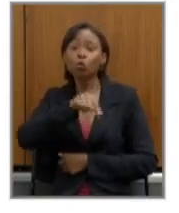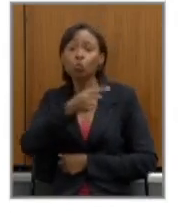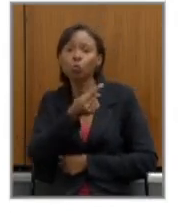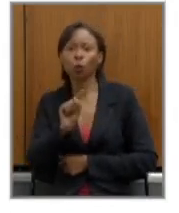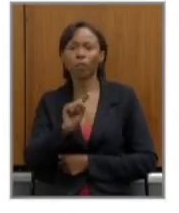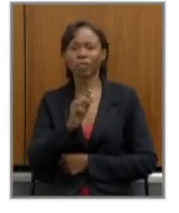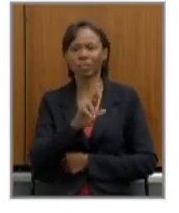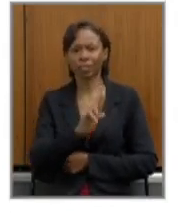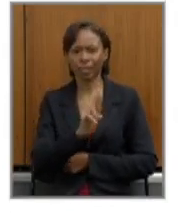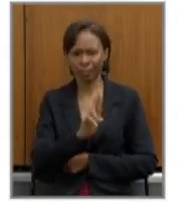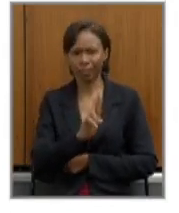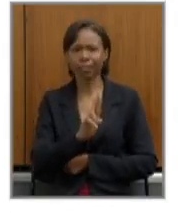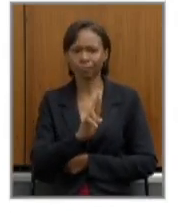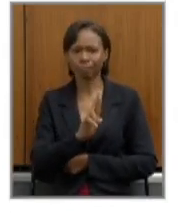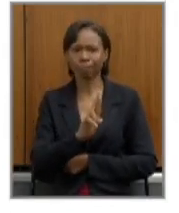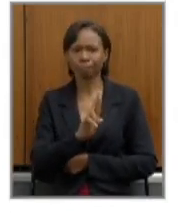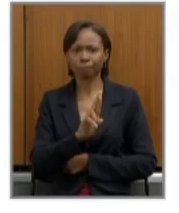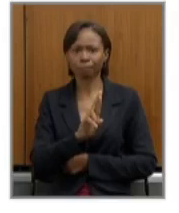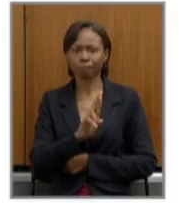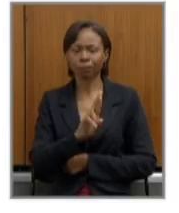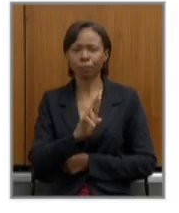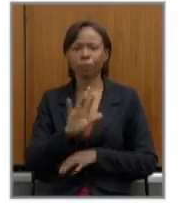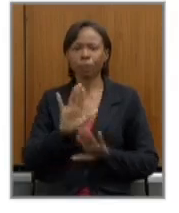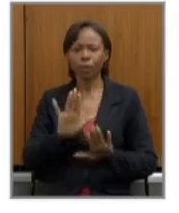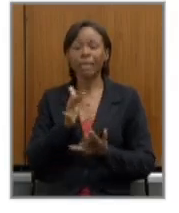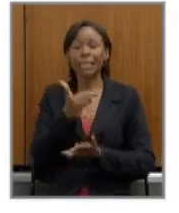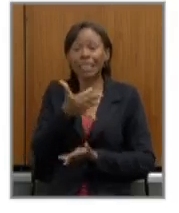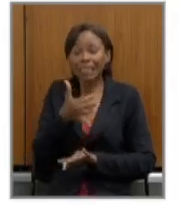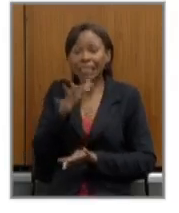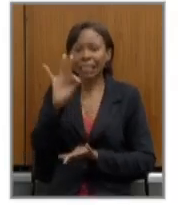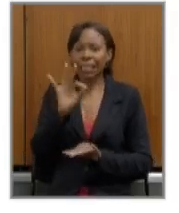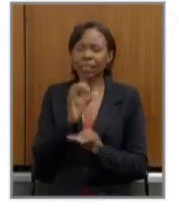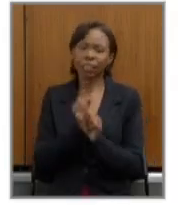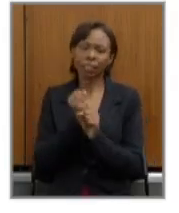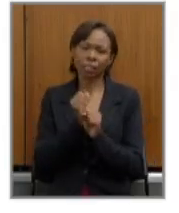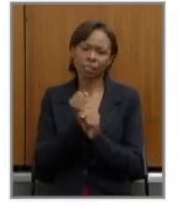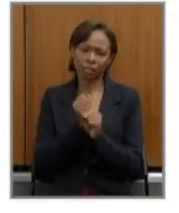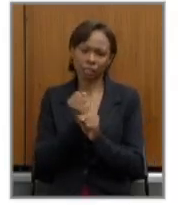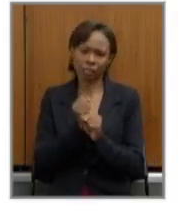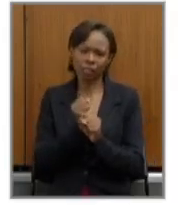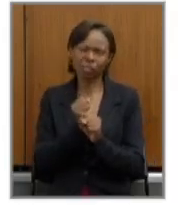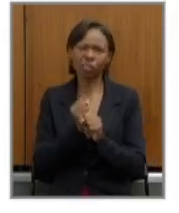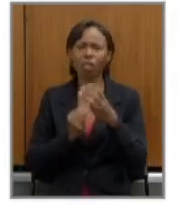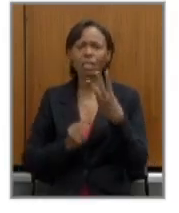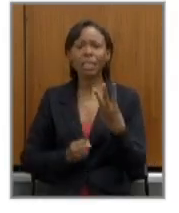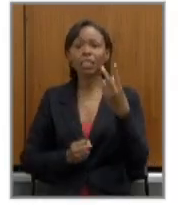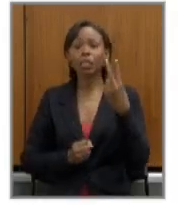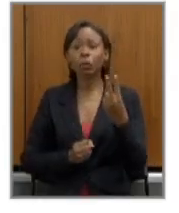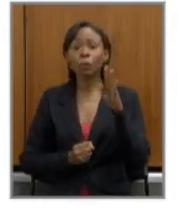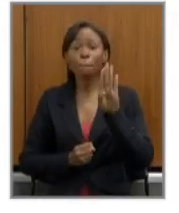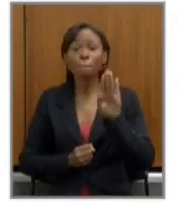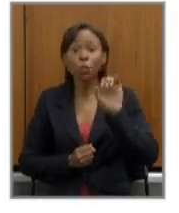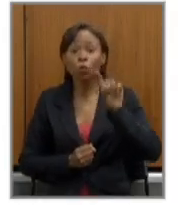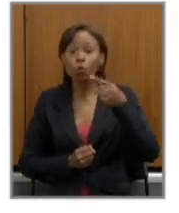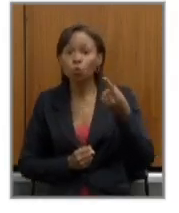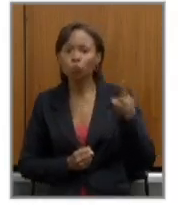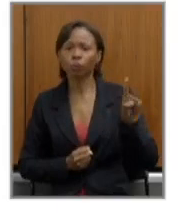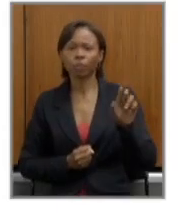em 10 anos 32 bilhões de reais